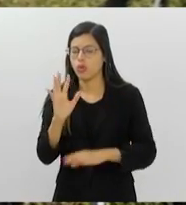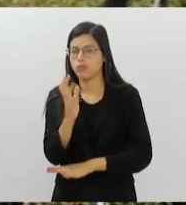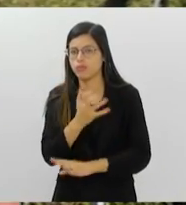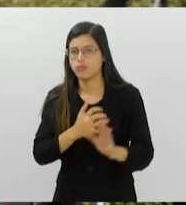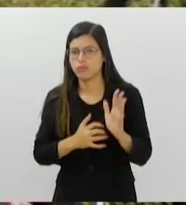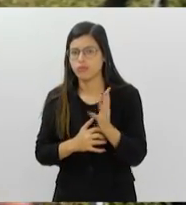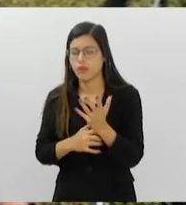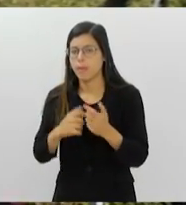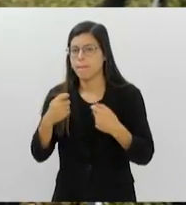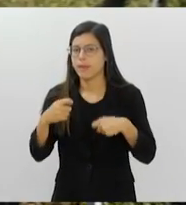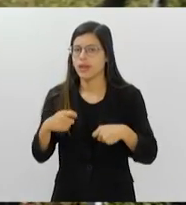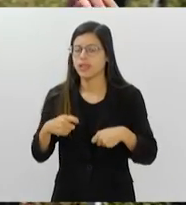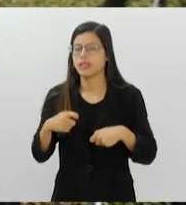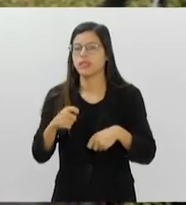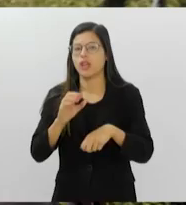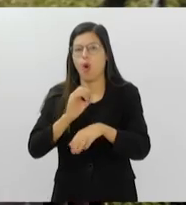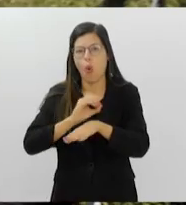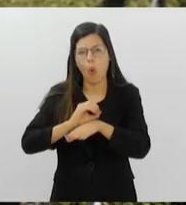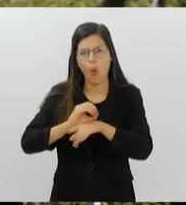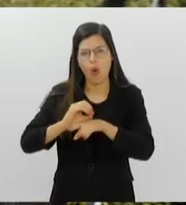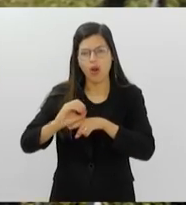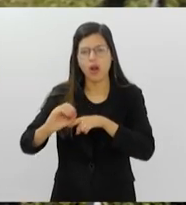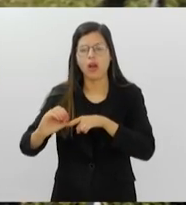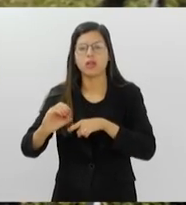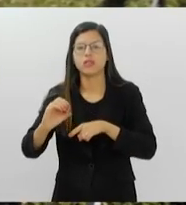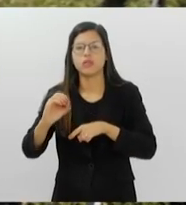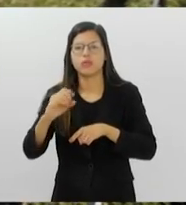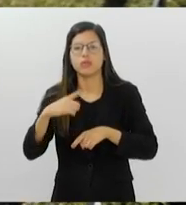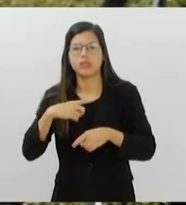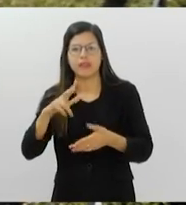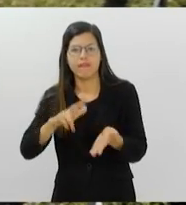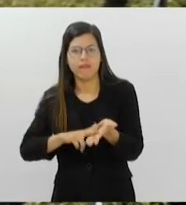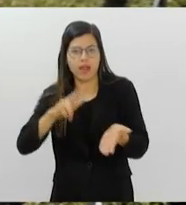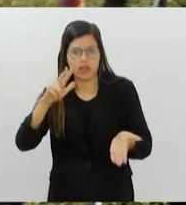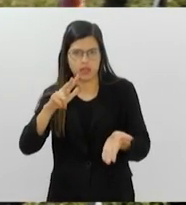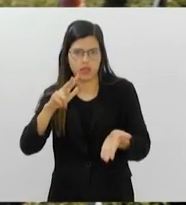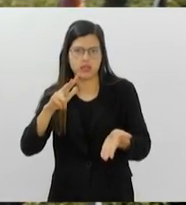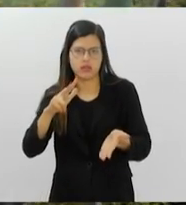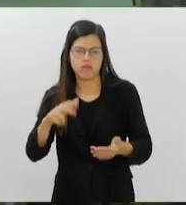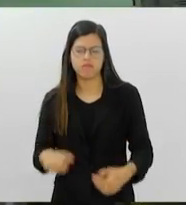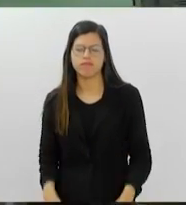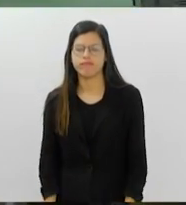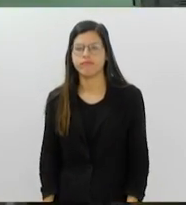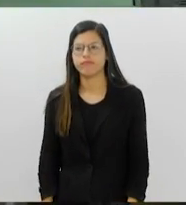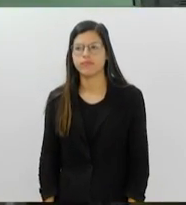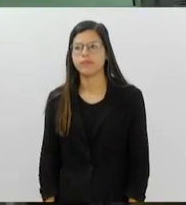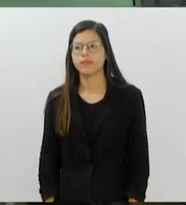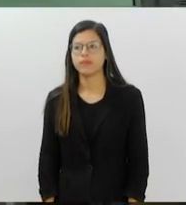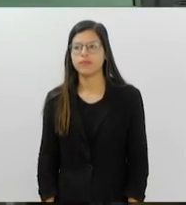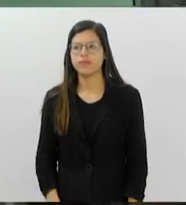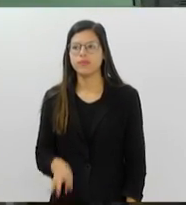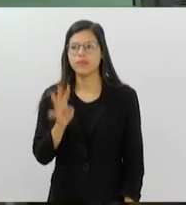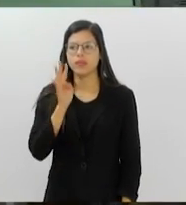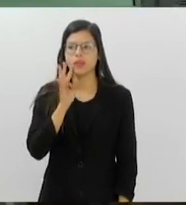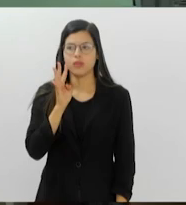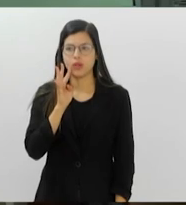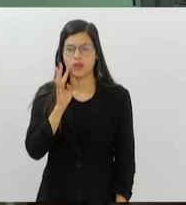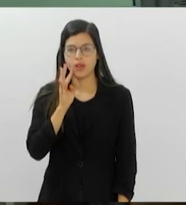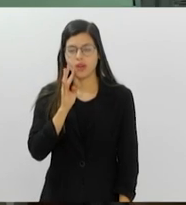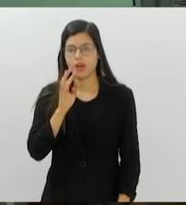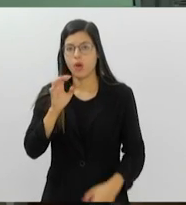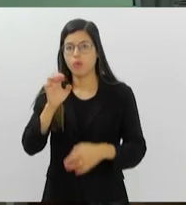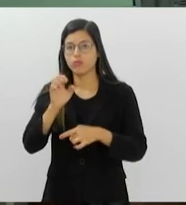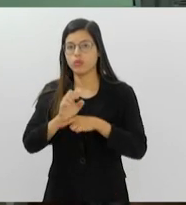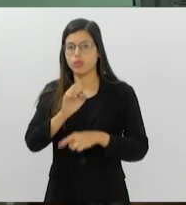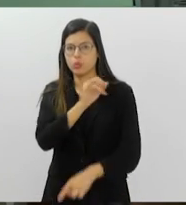cultivadas de forma orgânica para ter validação na indústria farmacêutica. Muito legal. O estado do